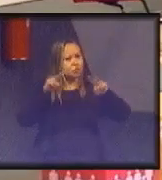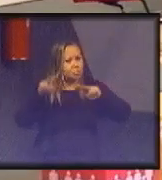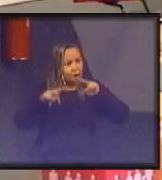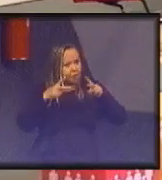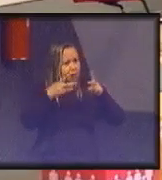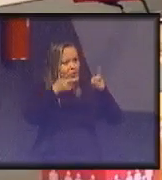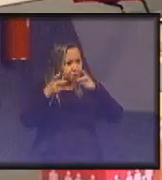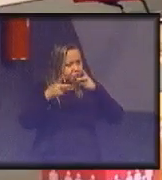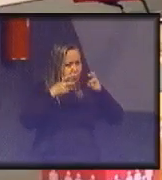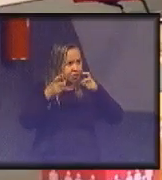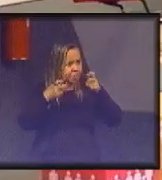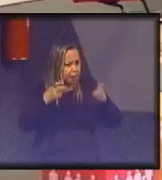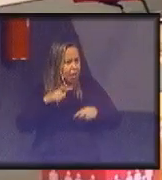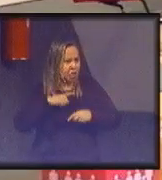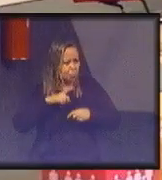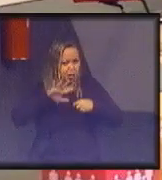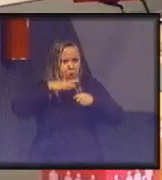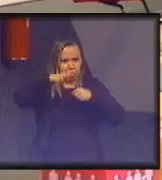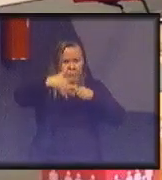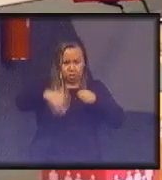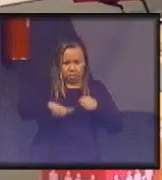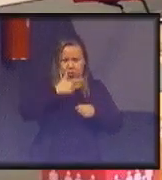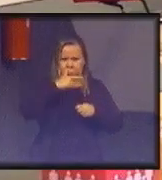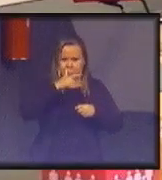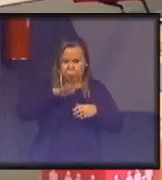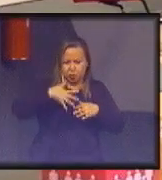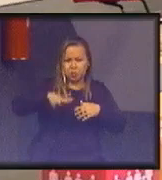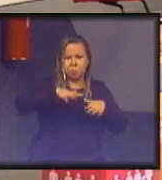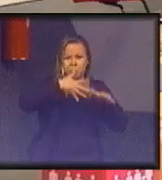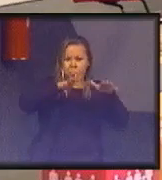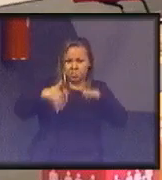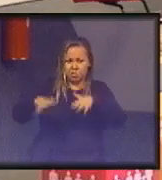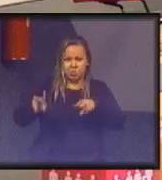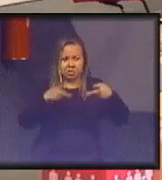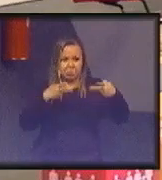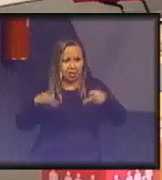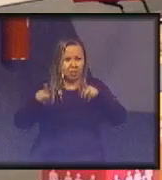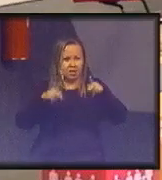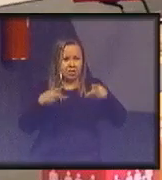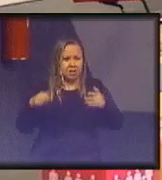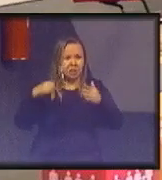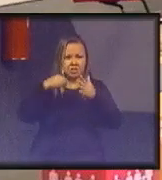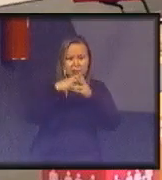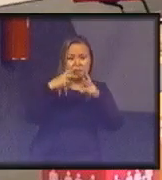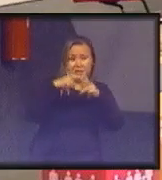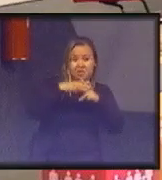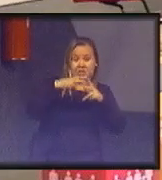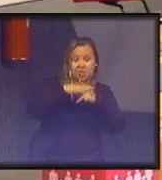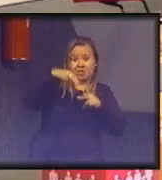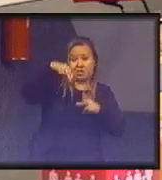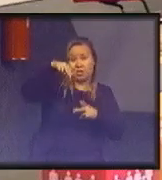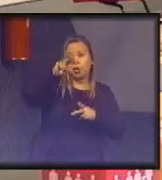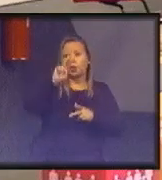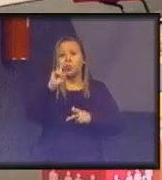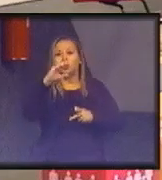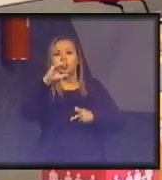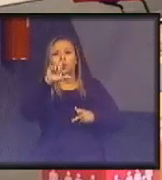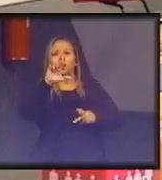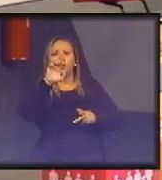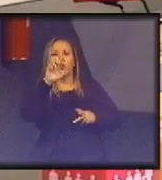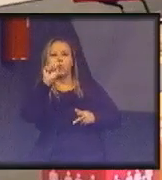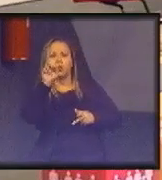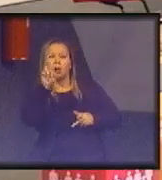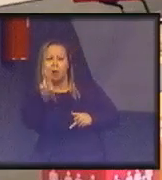É enchente na França, é acidente nuclear aqui e ali, quer dizer, eles são muito mais palpáveis.